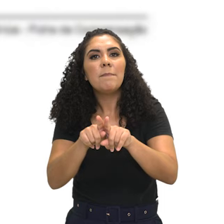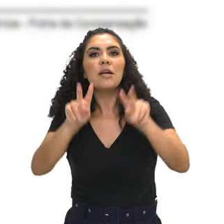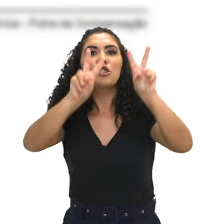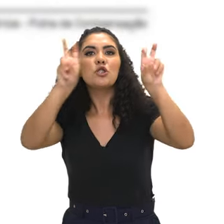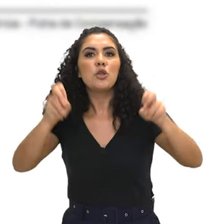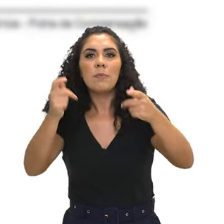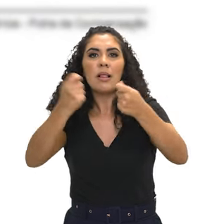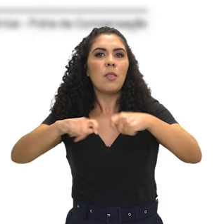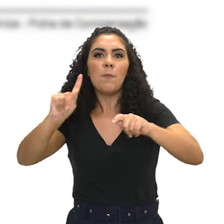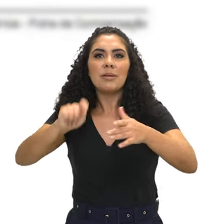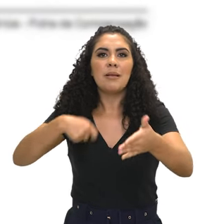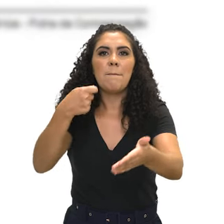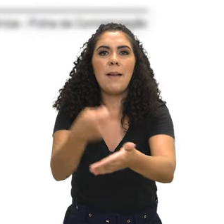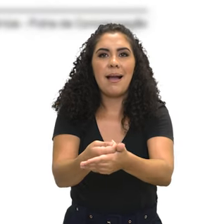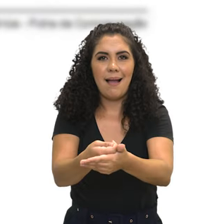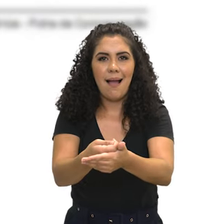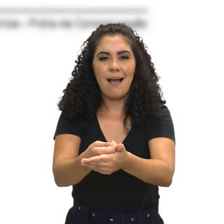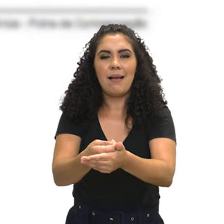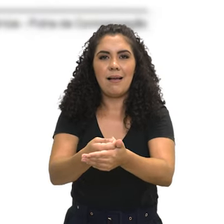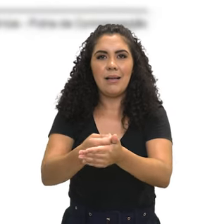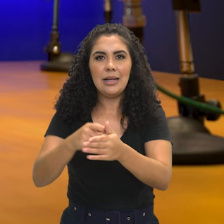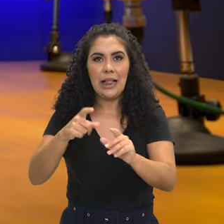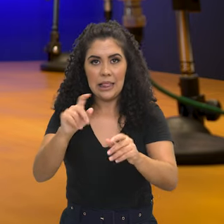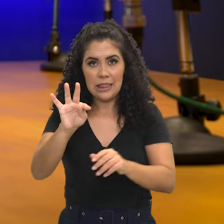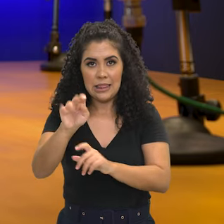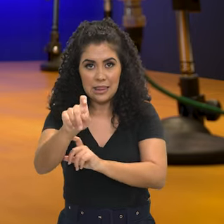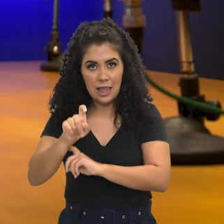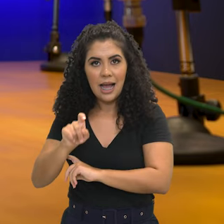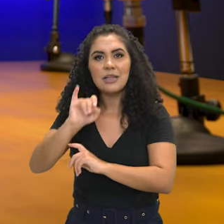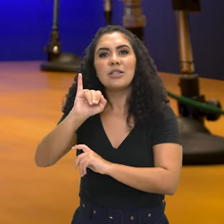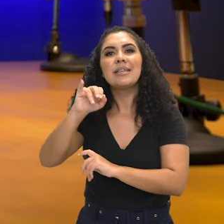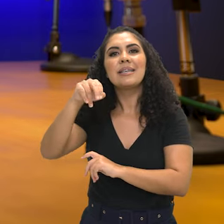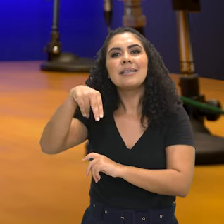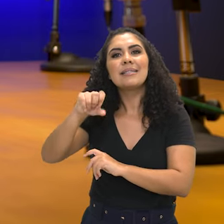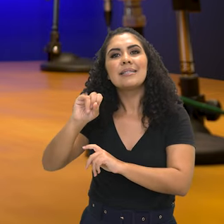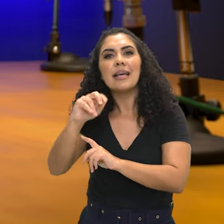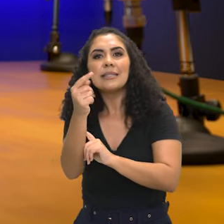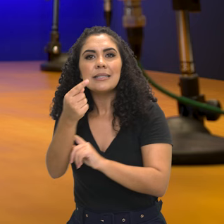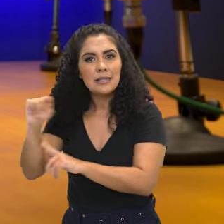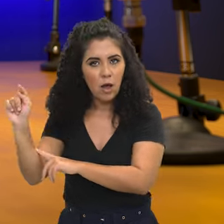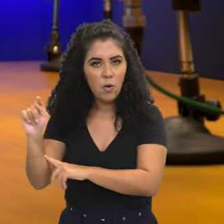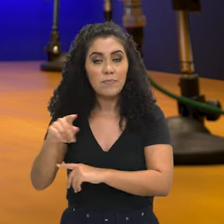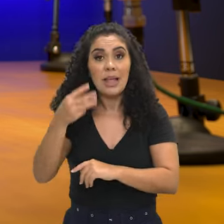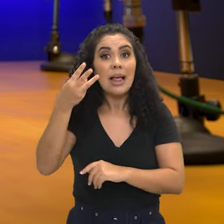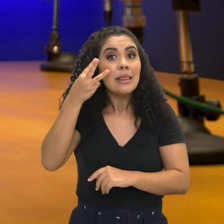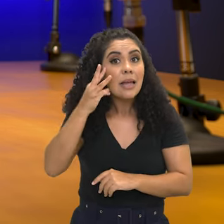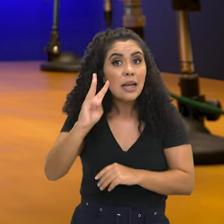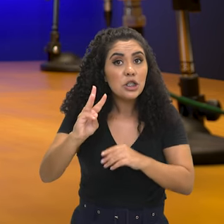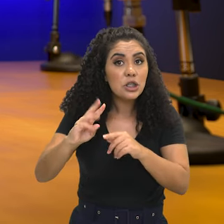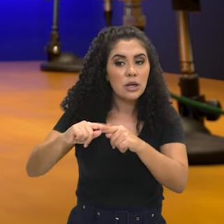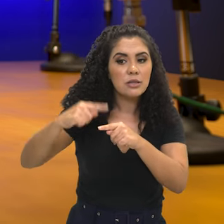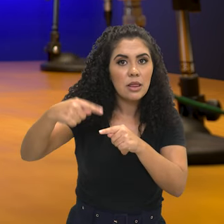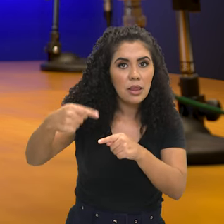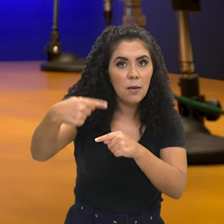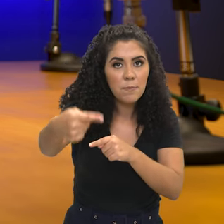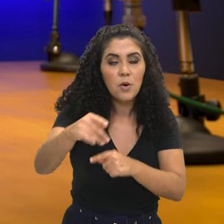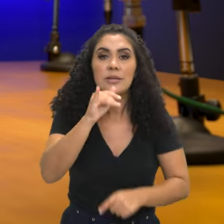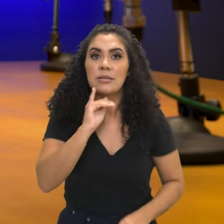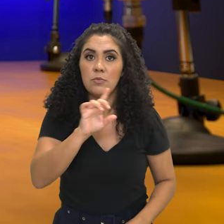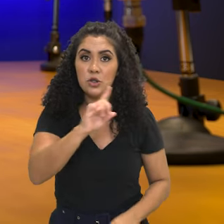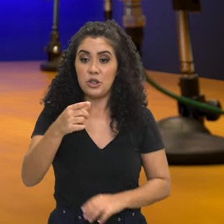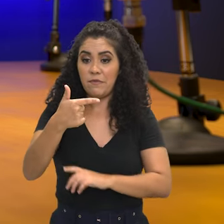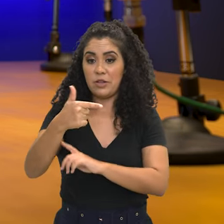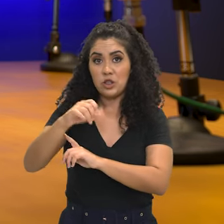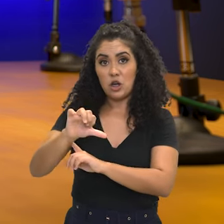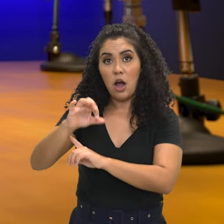pedido de taxa de isenção. Mesmo as pessoas que fizeram o pedido de taxa de isenção, três dias depois do dia 26, ou seja,